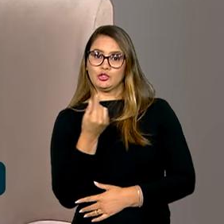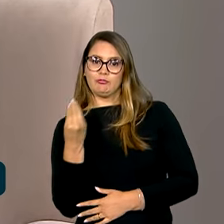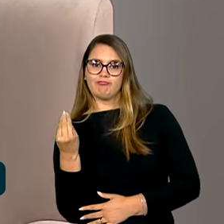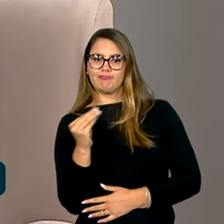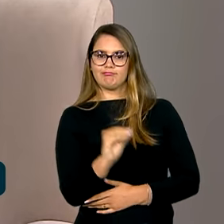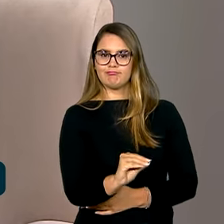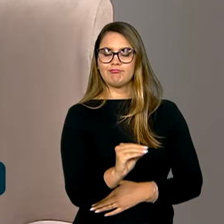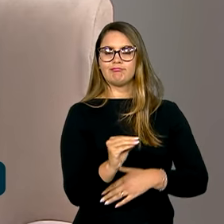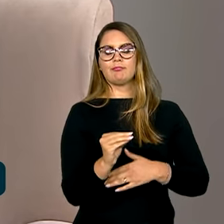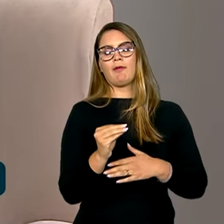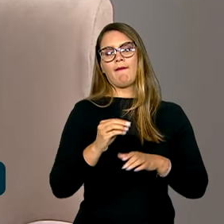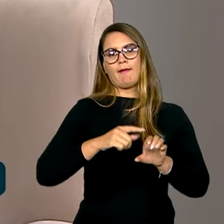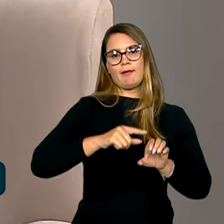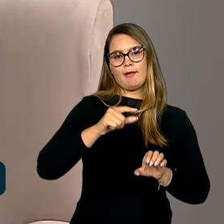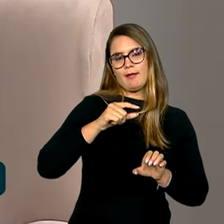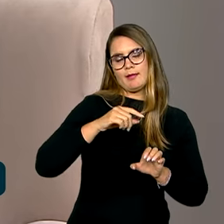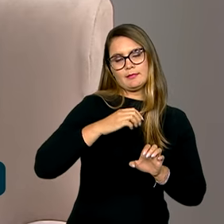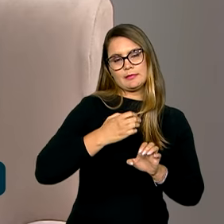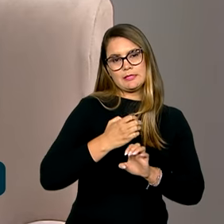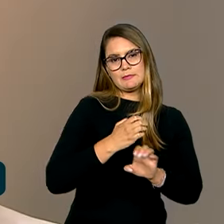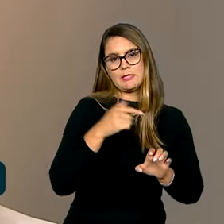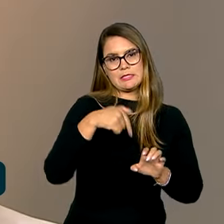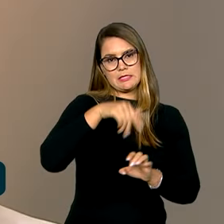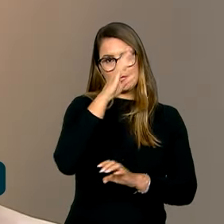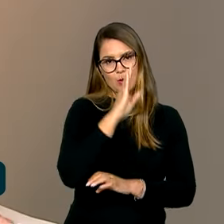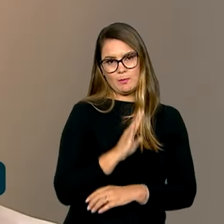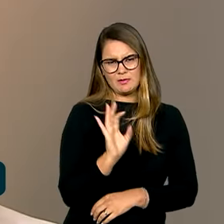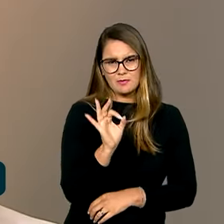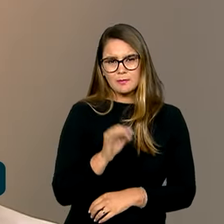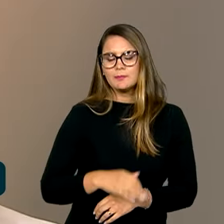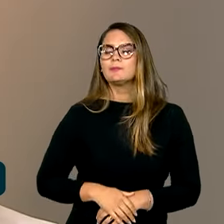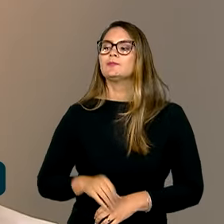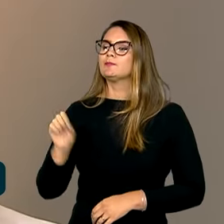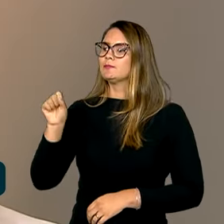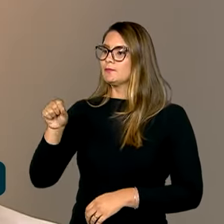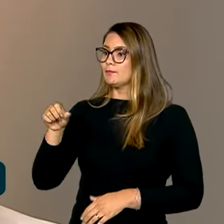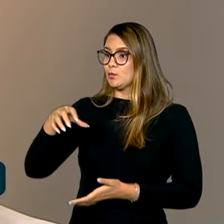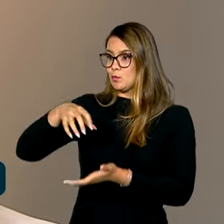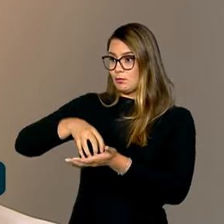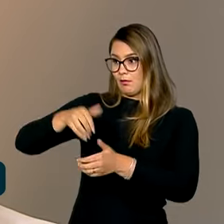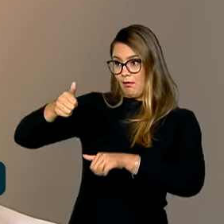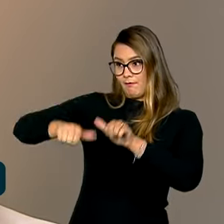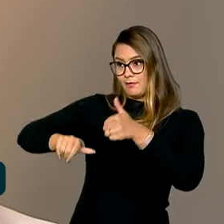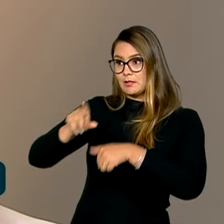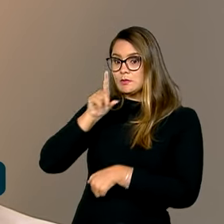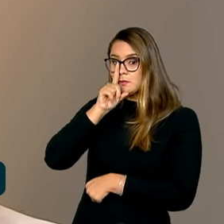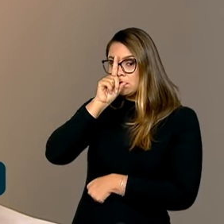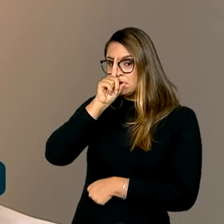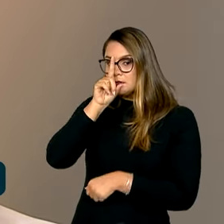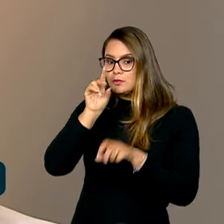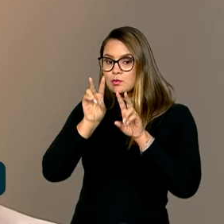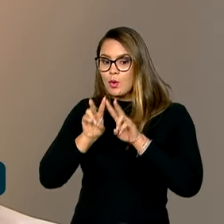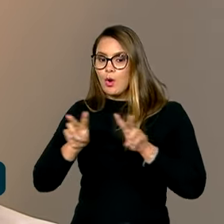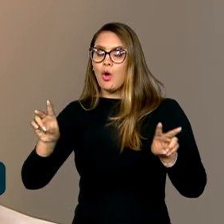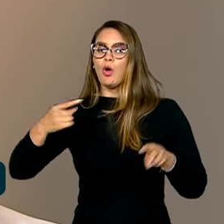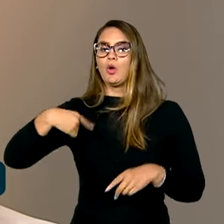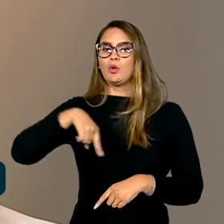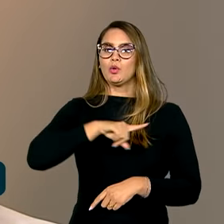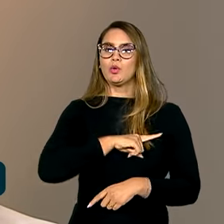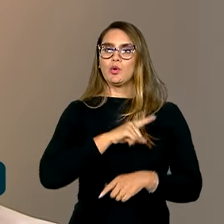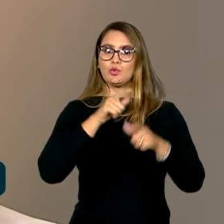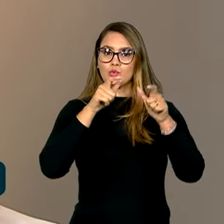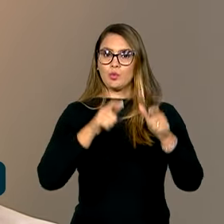nos empreendimentos nacionais, não é? Justamente, essas agências de avaliação de risco, elas olham muito o nosso ambiente